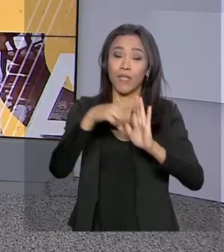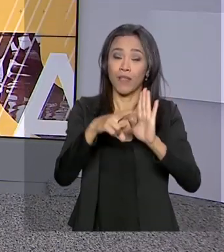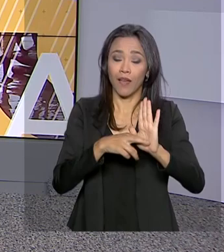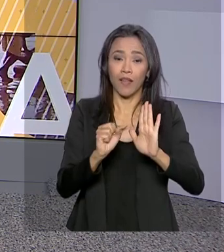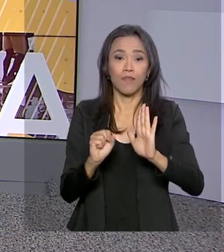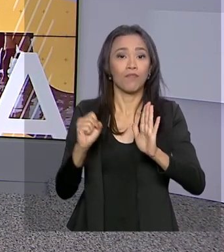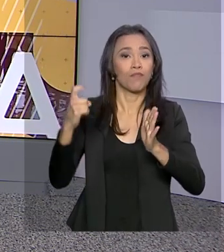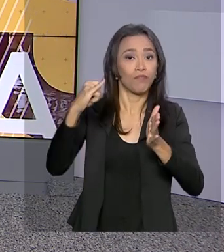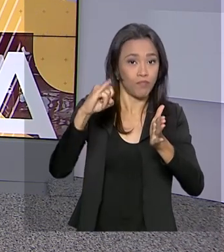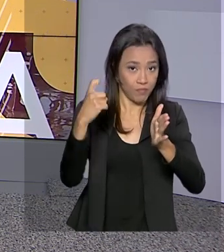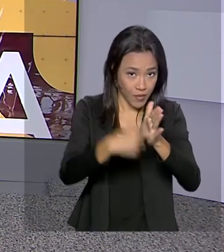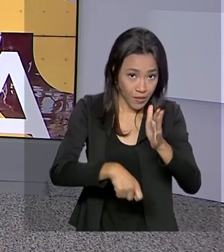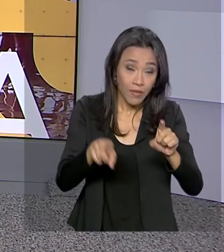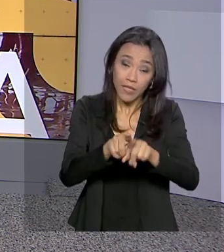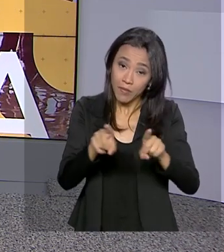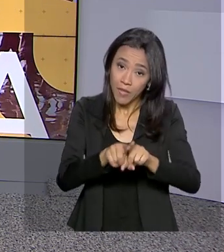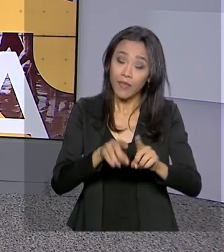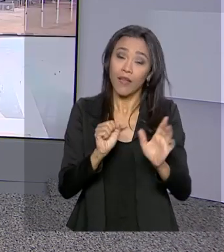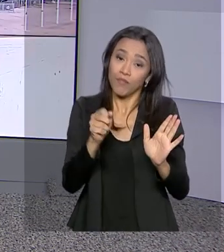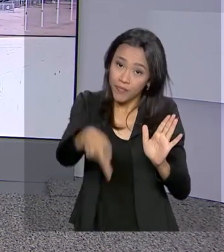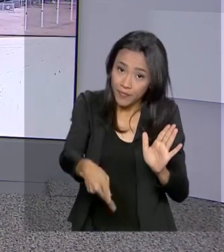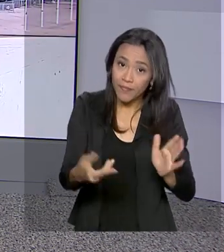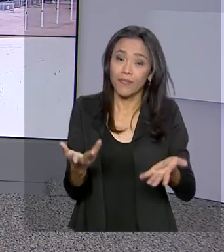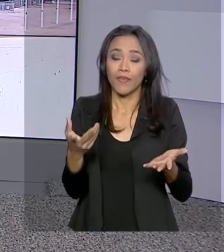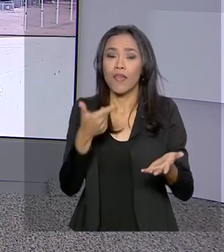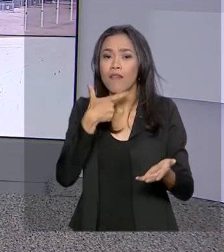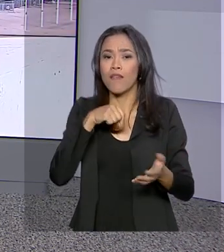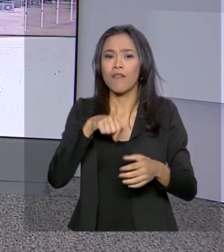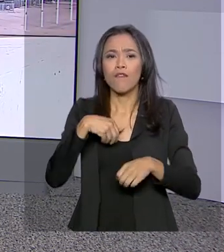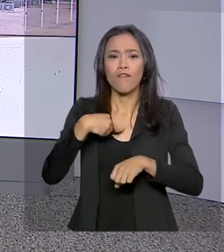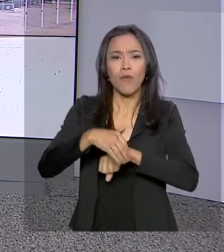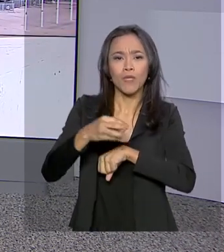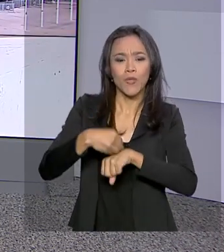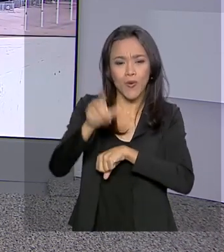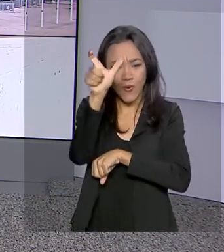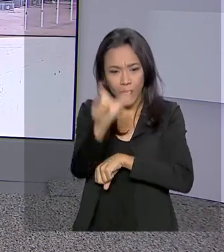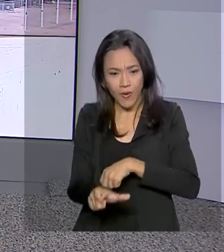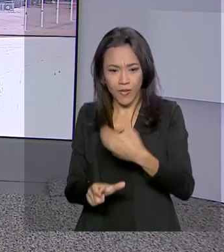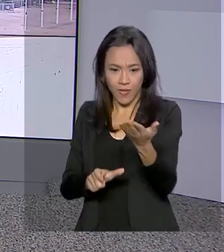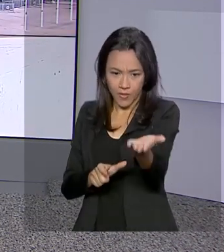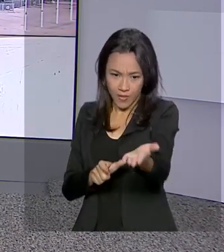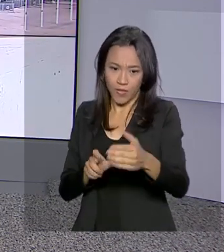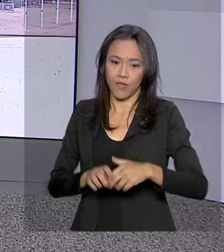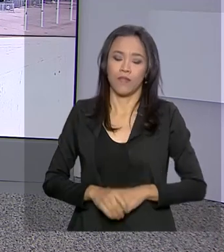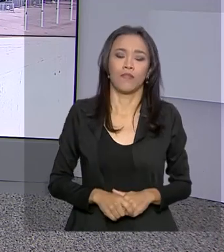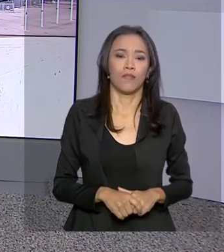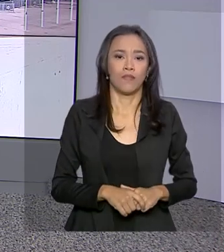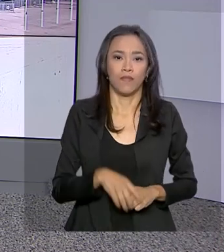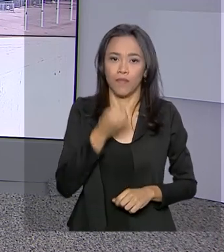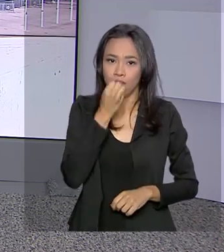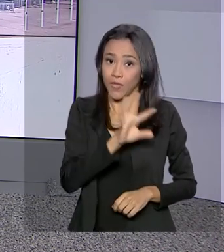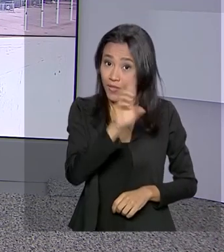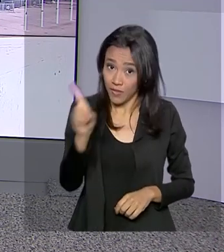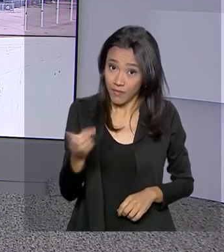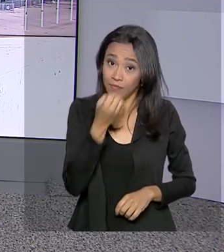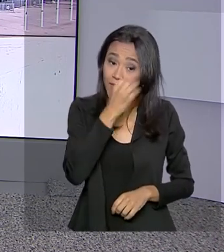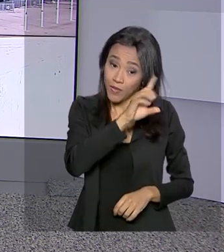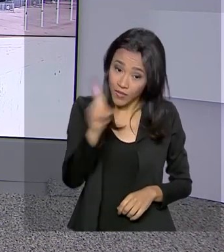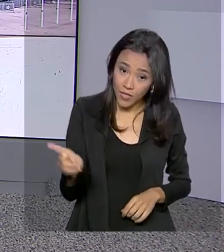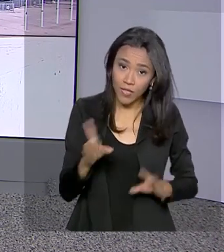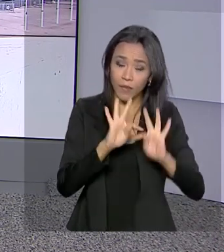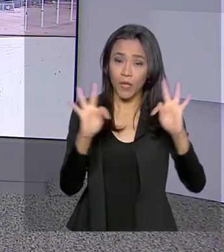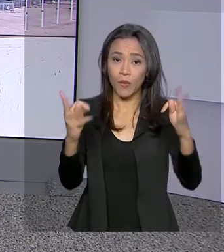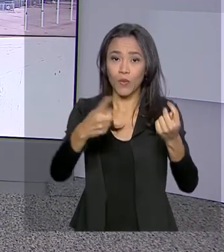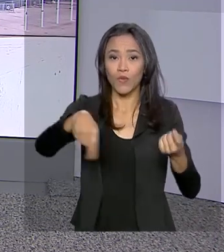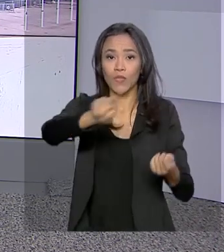Previdência. Quem tem as informações é o repórter Glauco de Queiroz. Olá, Glauco. Bom dia para você. Olá, Renata. Bom dia para você,